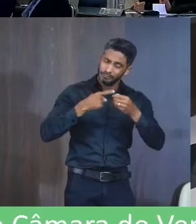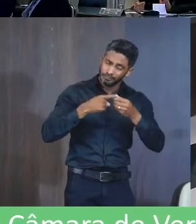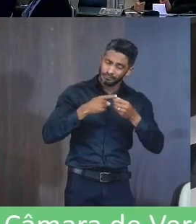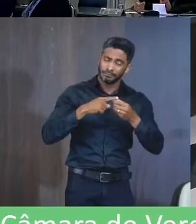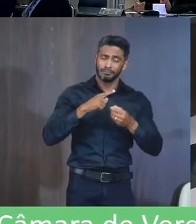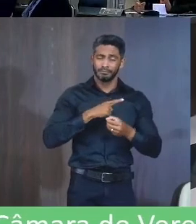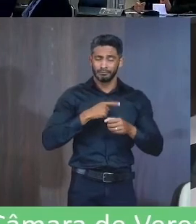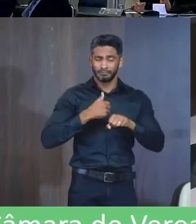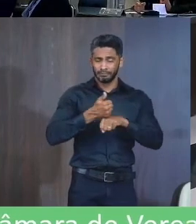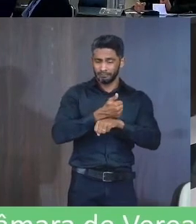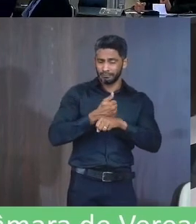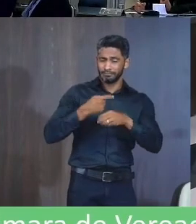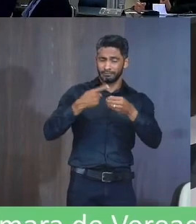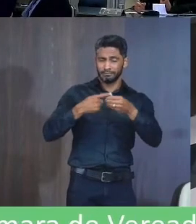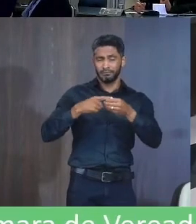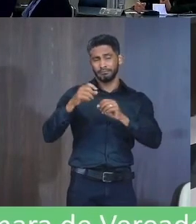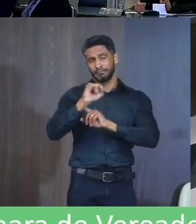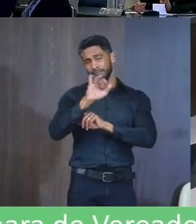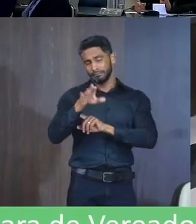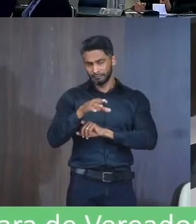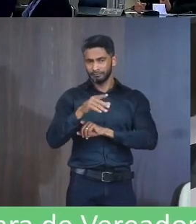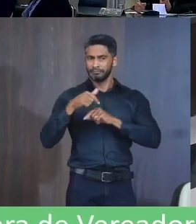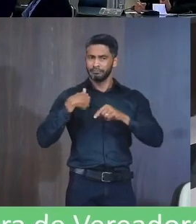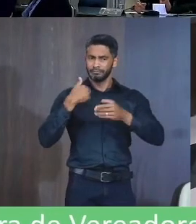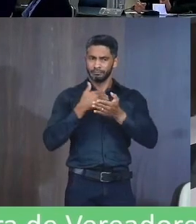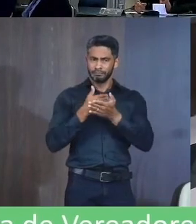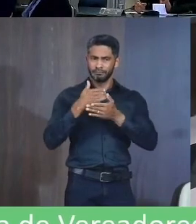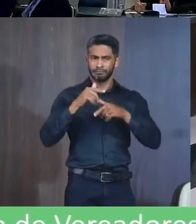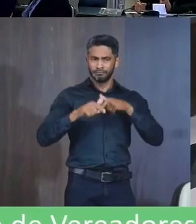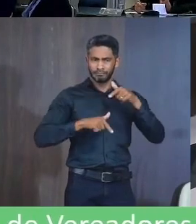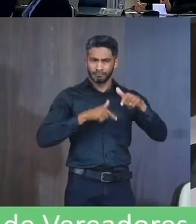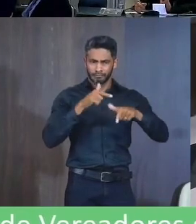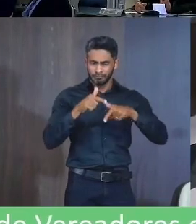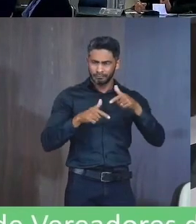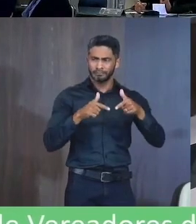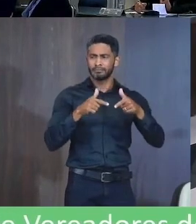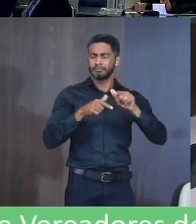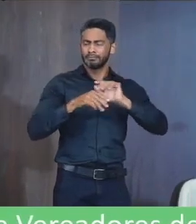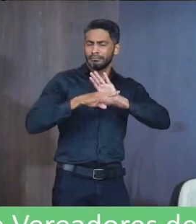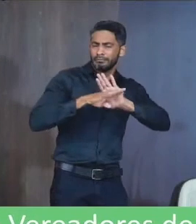cidade De Janaúma Ele assumiu E passou A atender